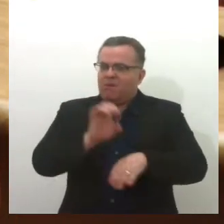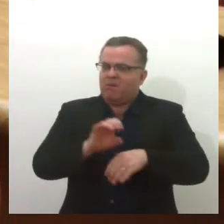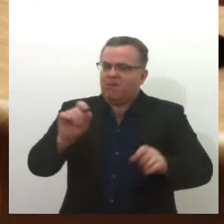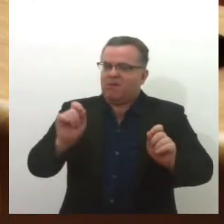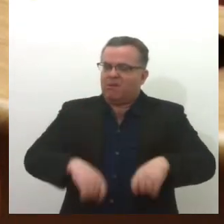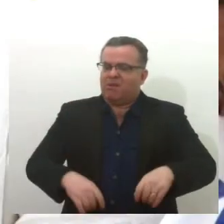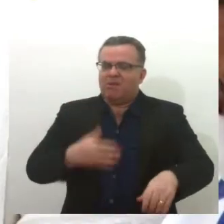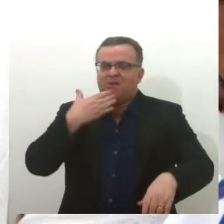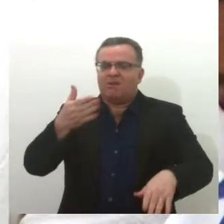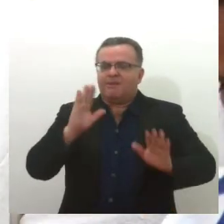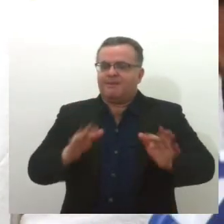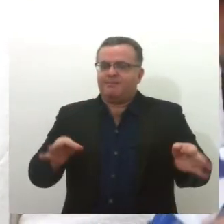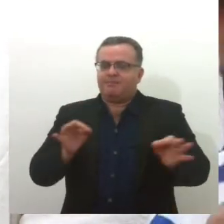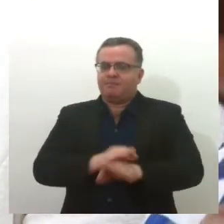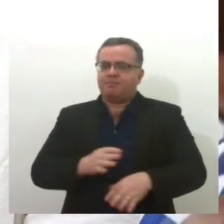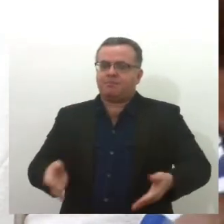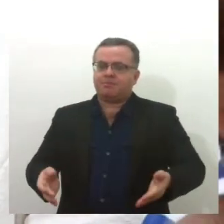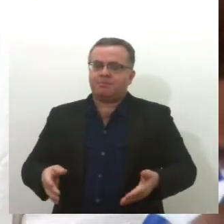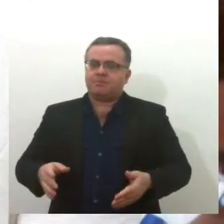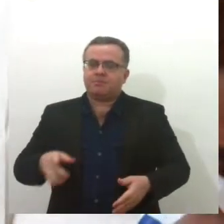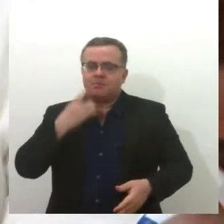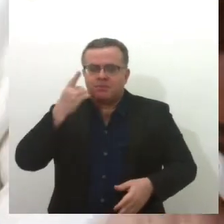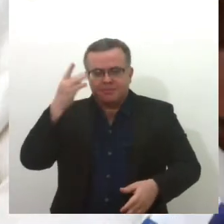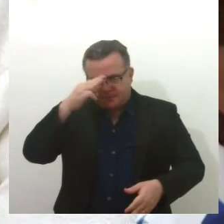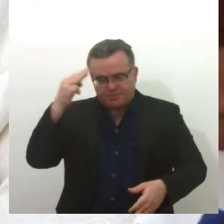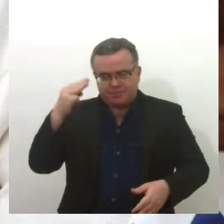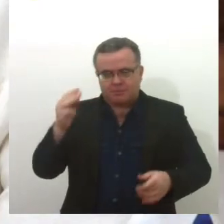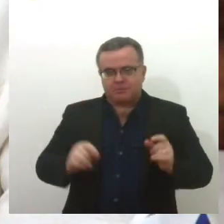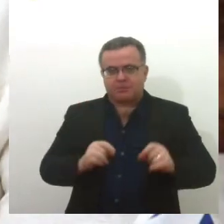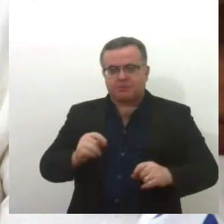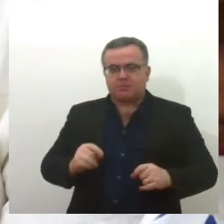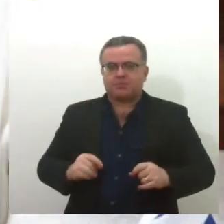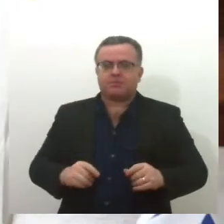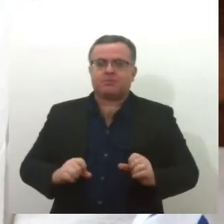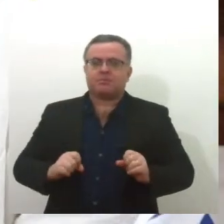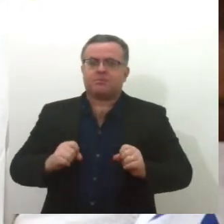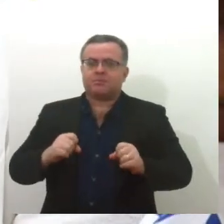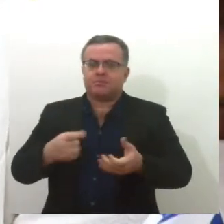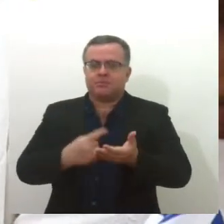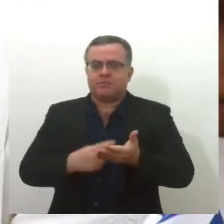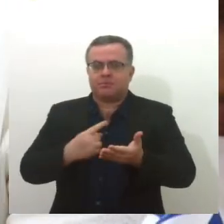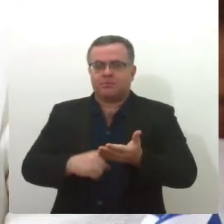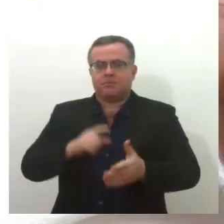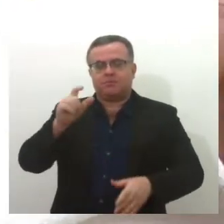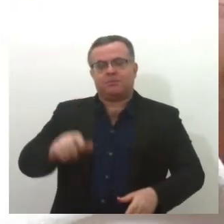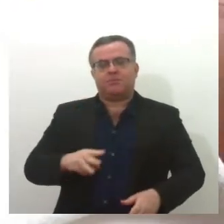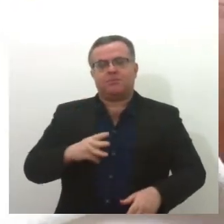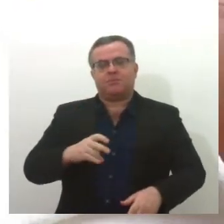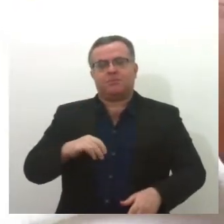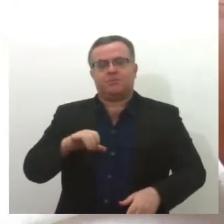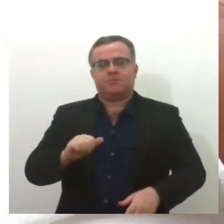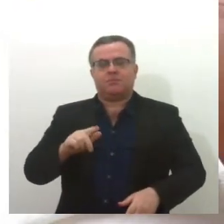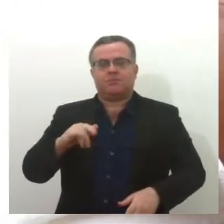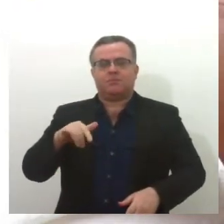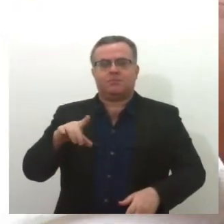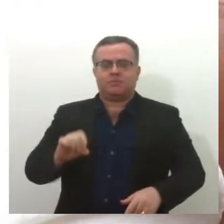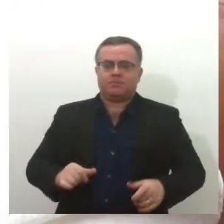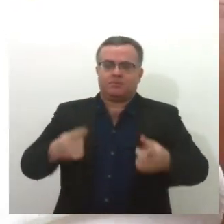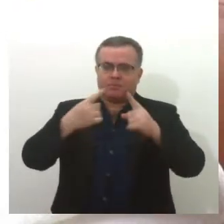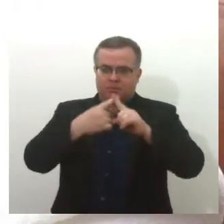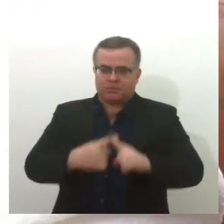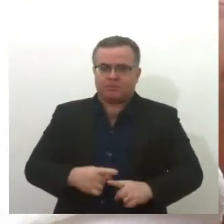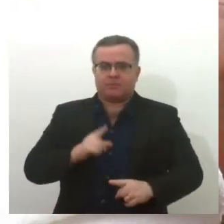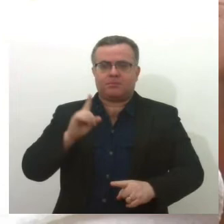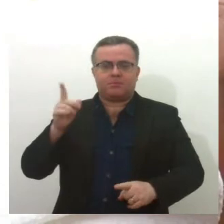pelo deputado. Maria Mendonça comemorou o desempenho da sergipana Maria Gilda no Torneio Paralímpico de